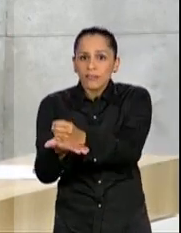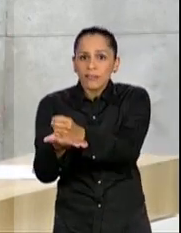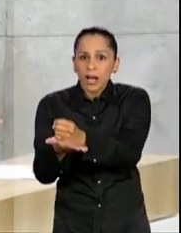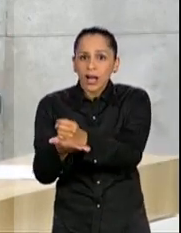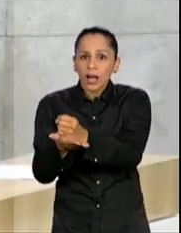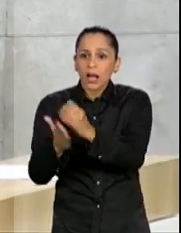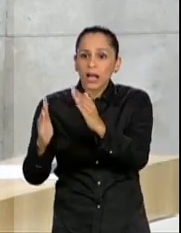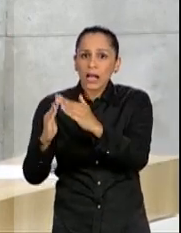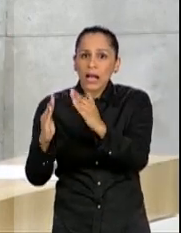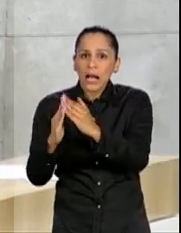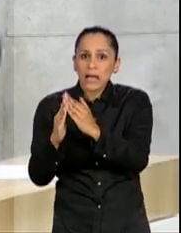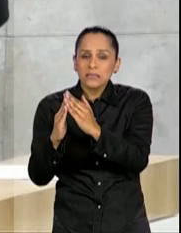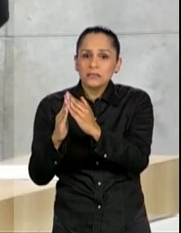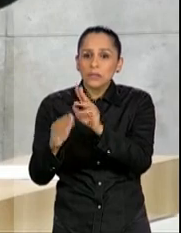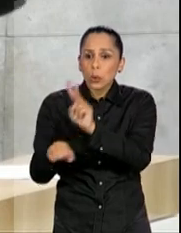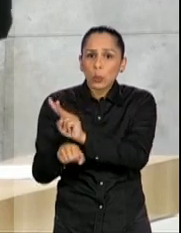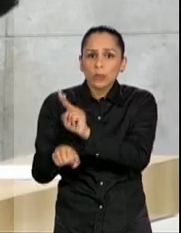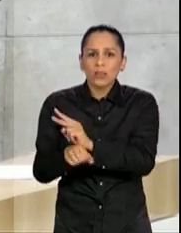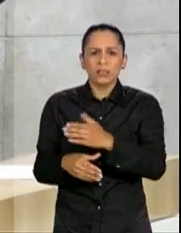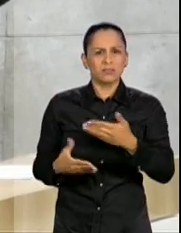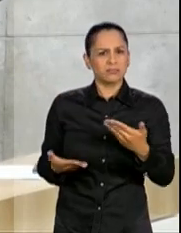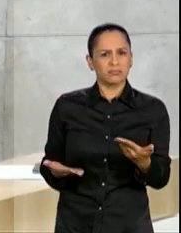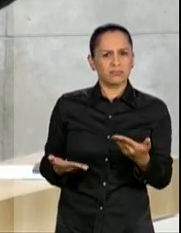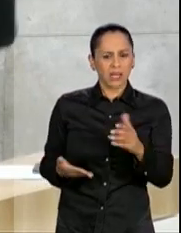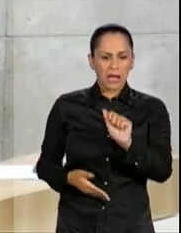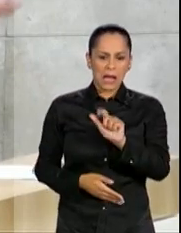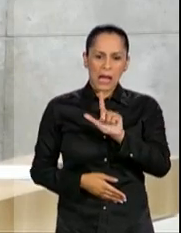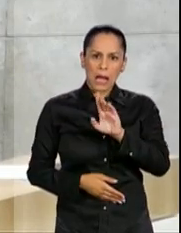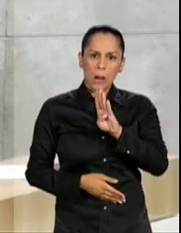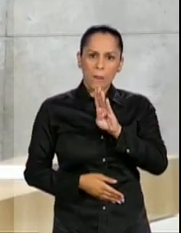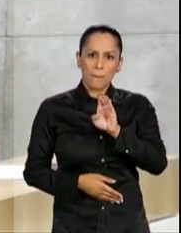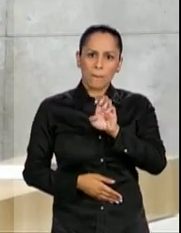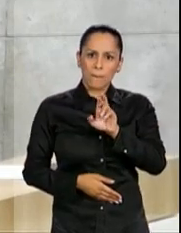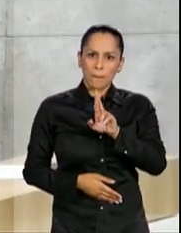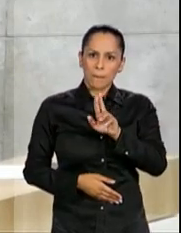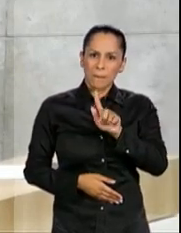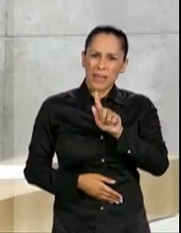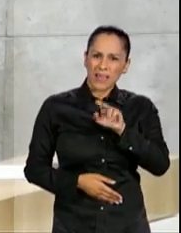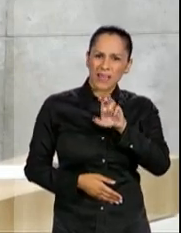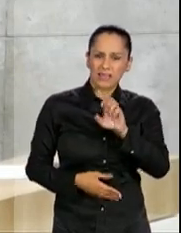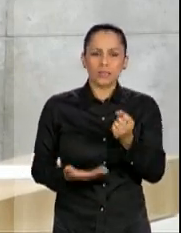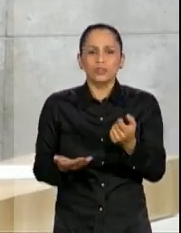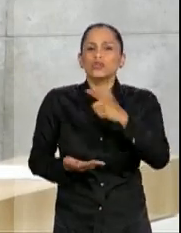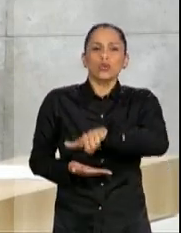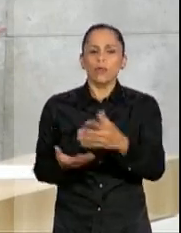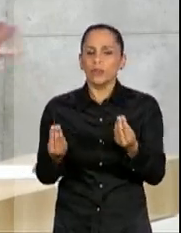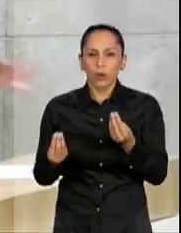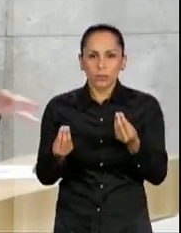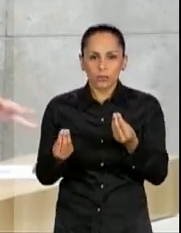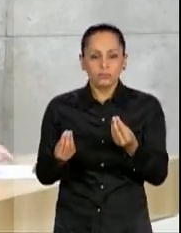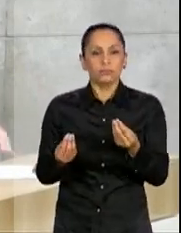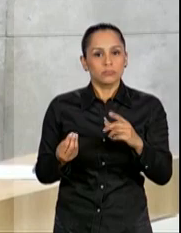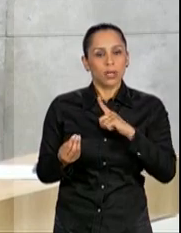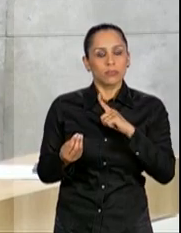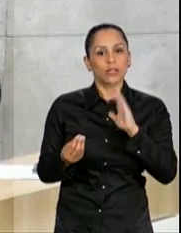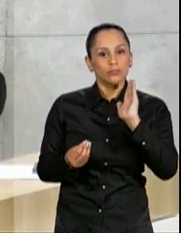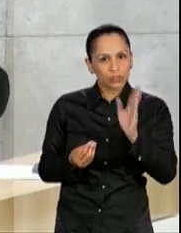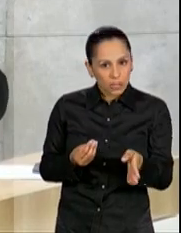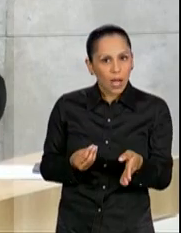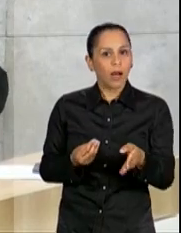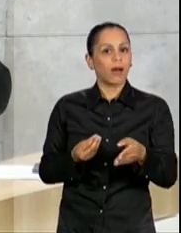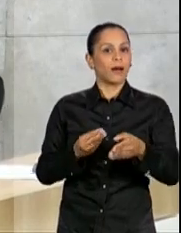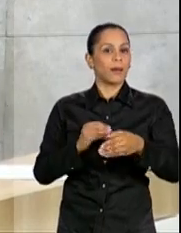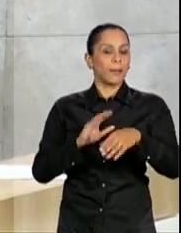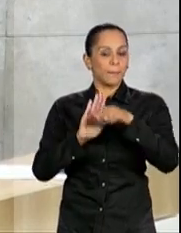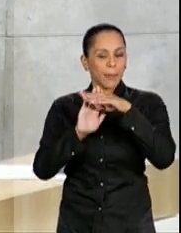assistência social, que a assistência social faz parte desse pacote da política municipal de drogas. Na prática, a gente